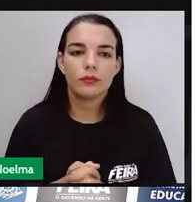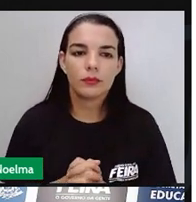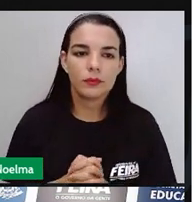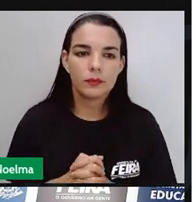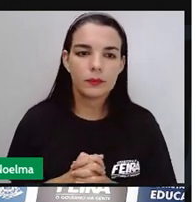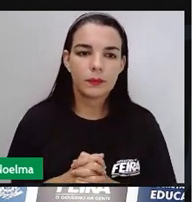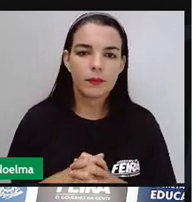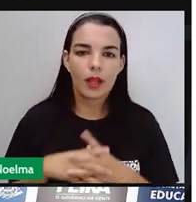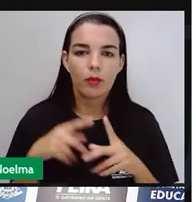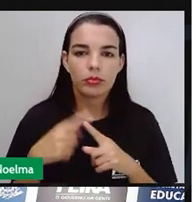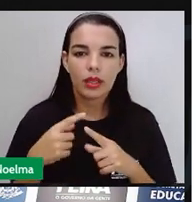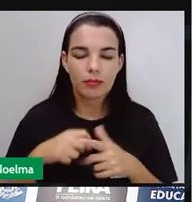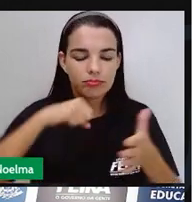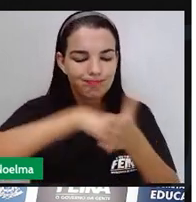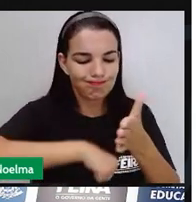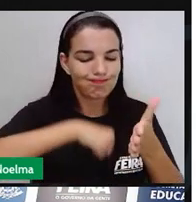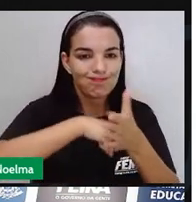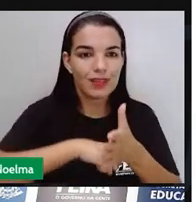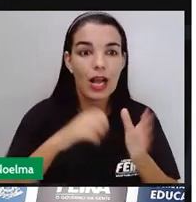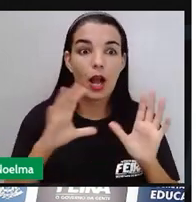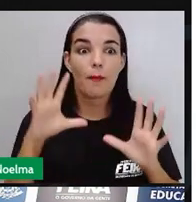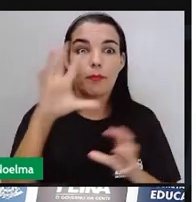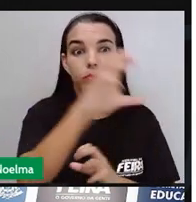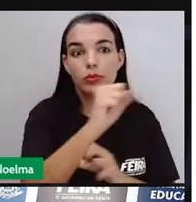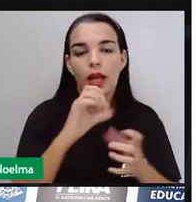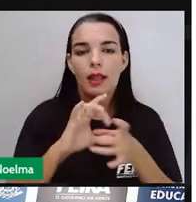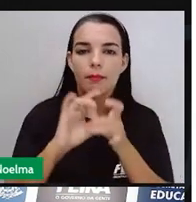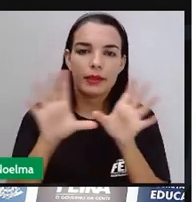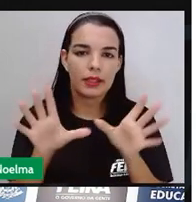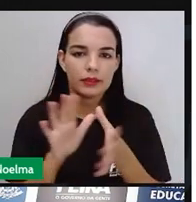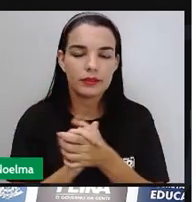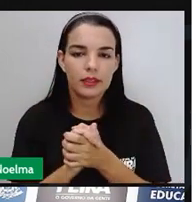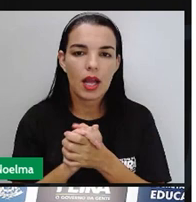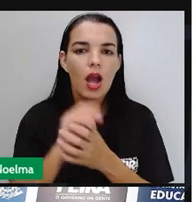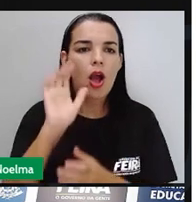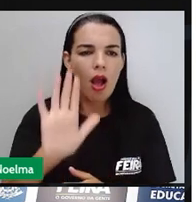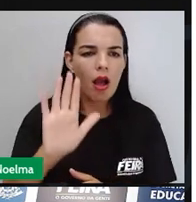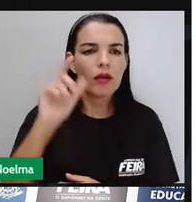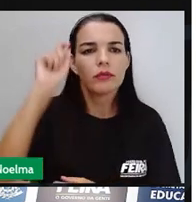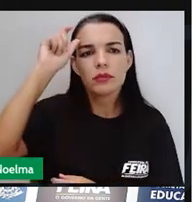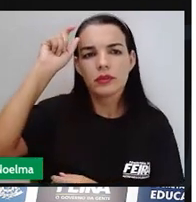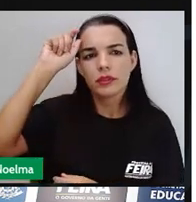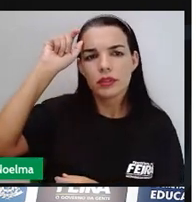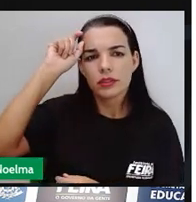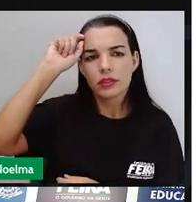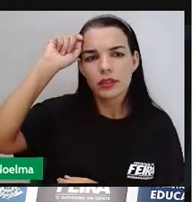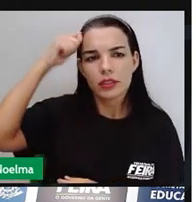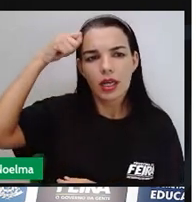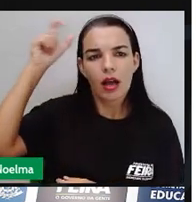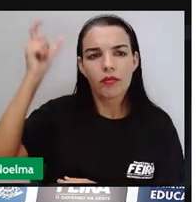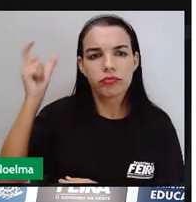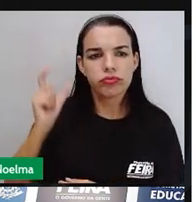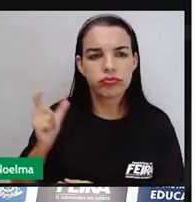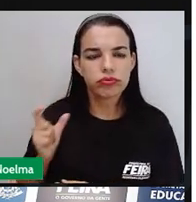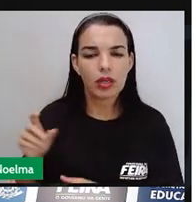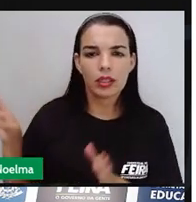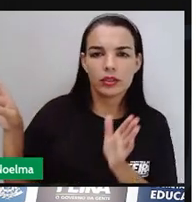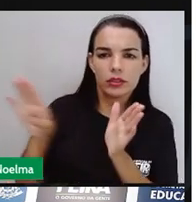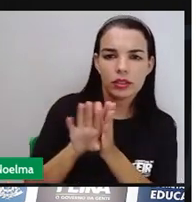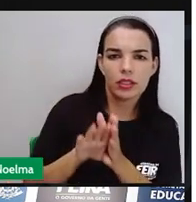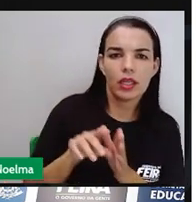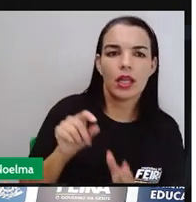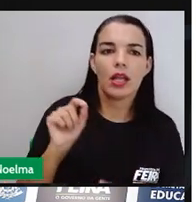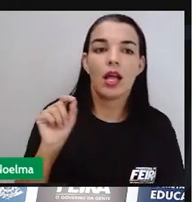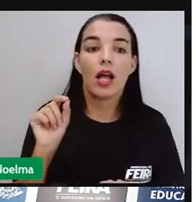uma forma de resistência e de busca de liberdade. Os africanos, eles introduziram alimentos também no Brasil, como foi o